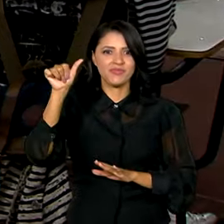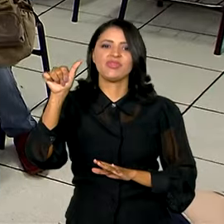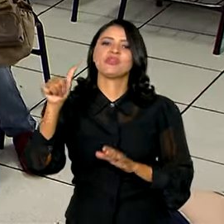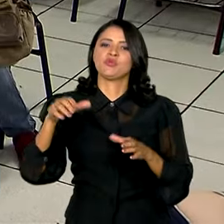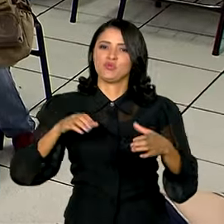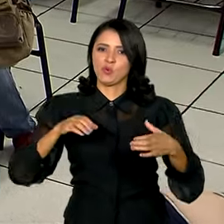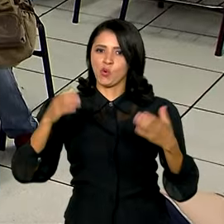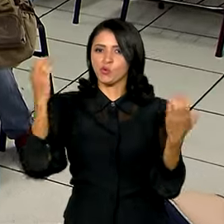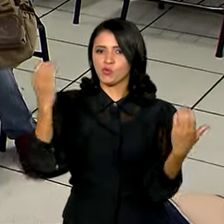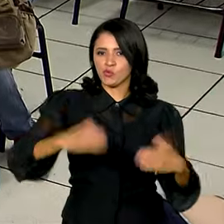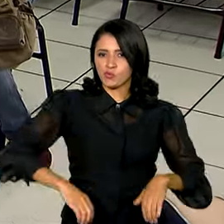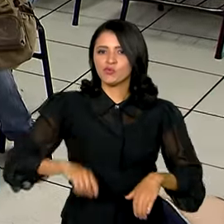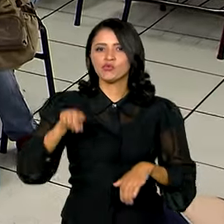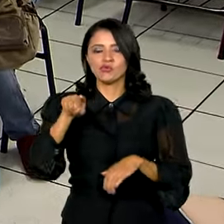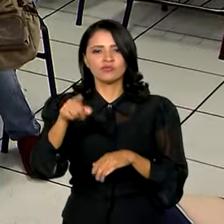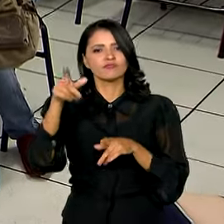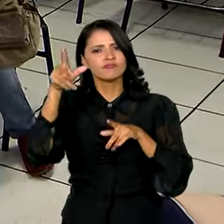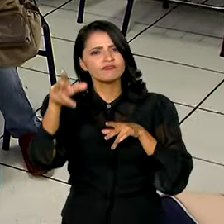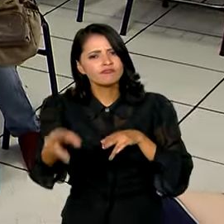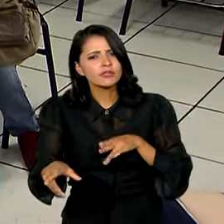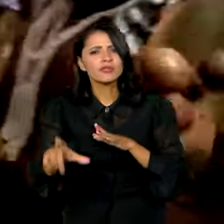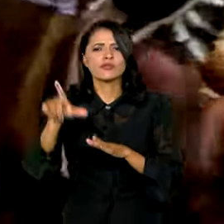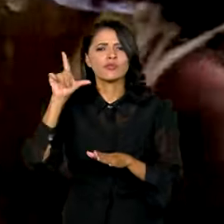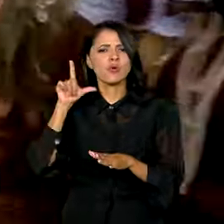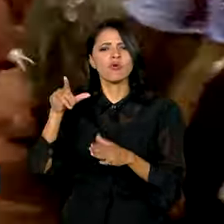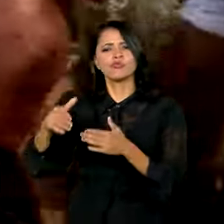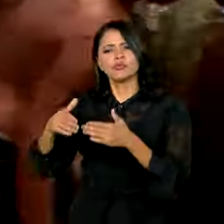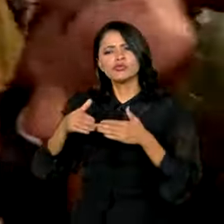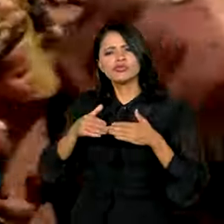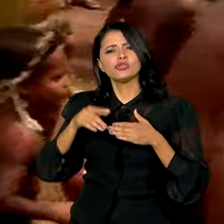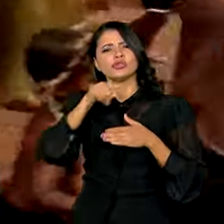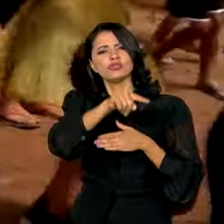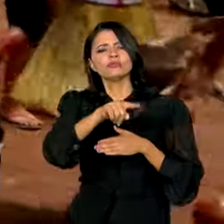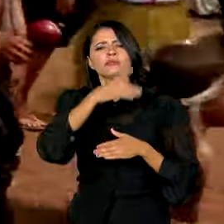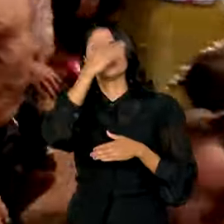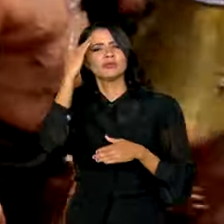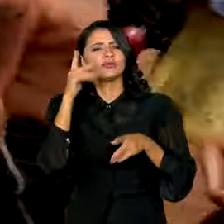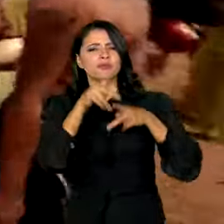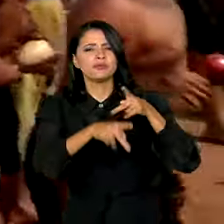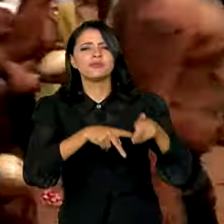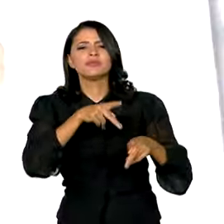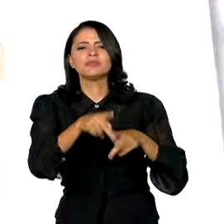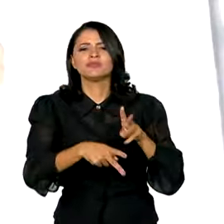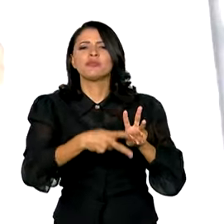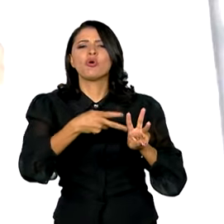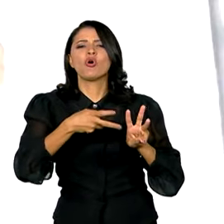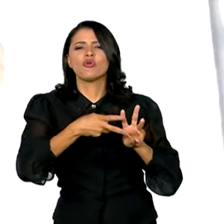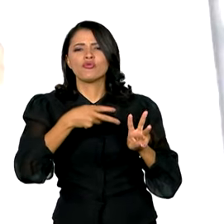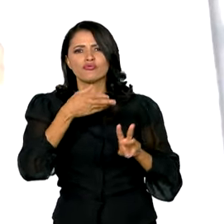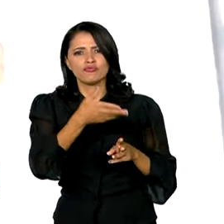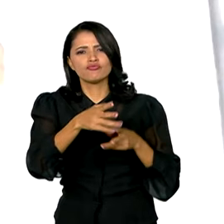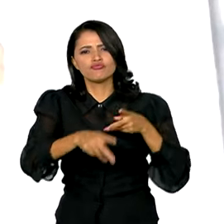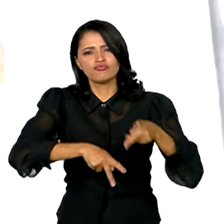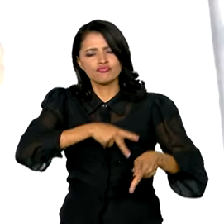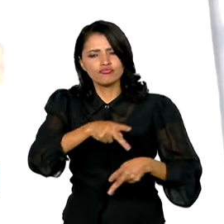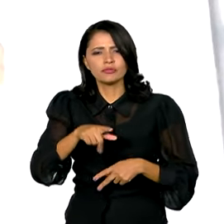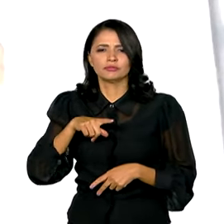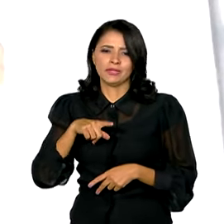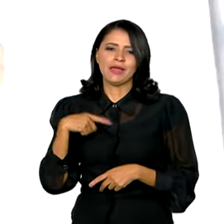grande porte que atende a essa antiga demanda das entidades que representam os povos indígenas. Tendo mais servidores